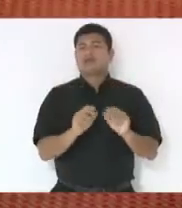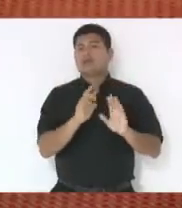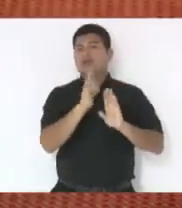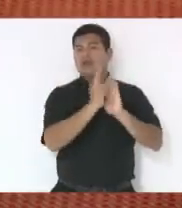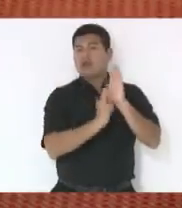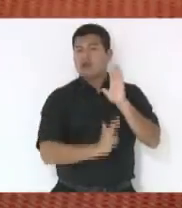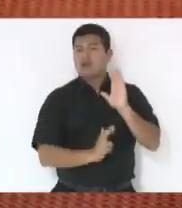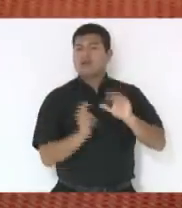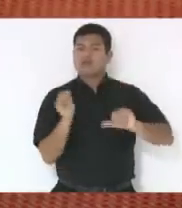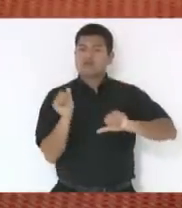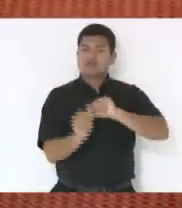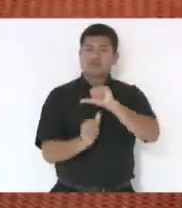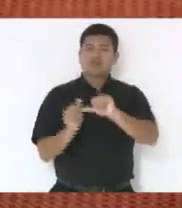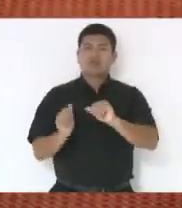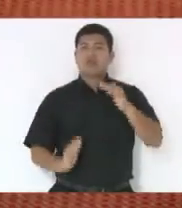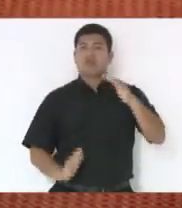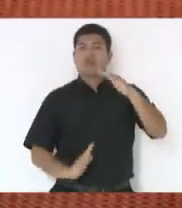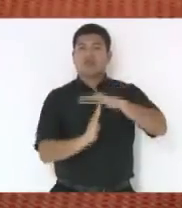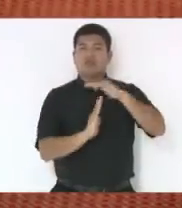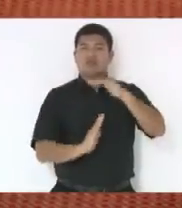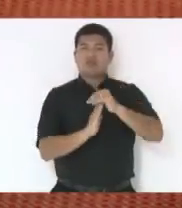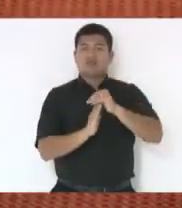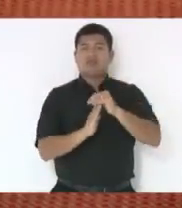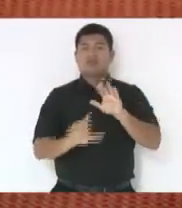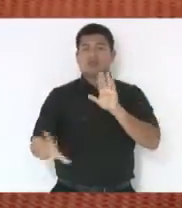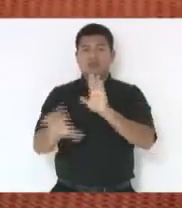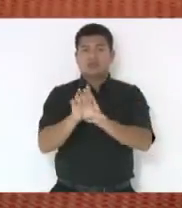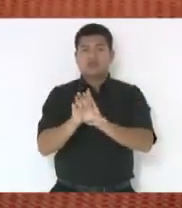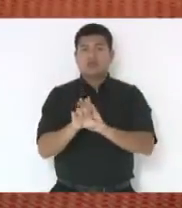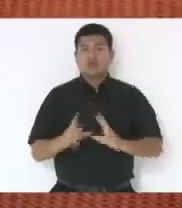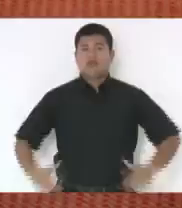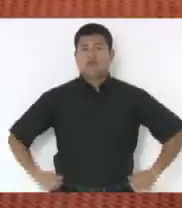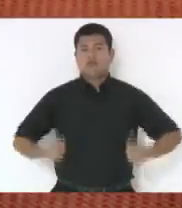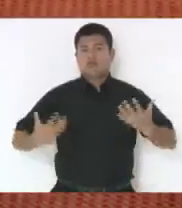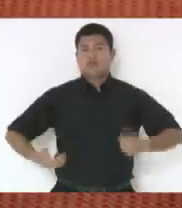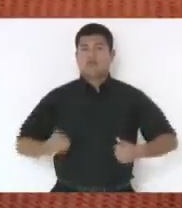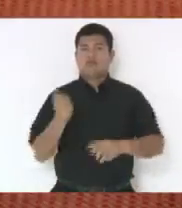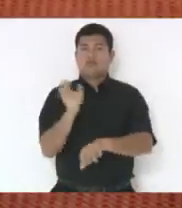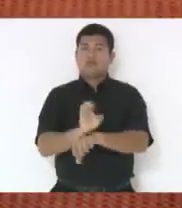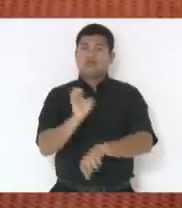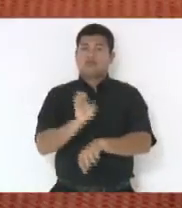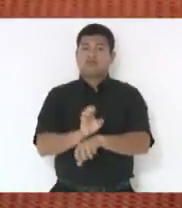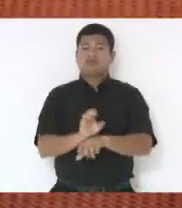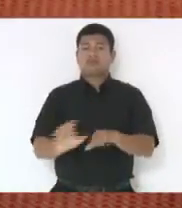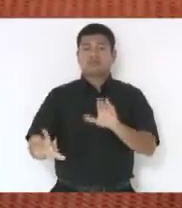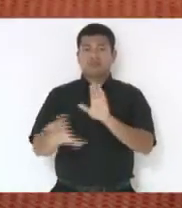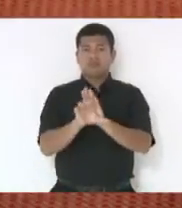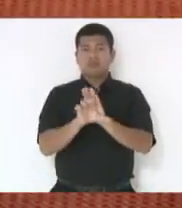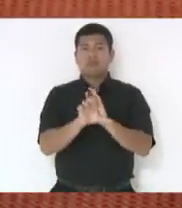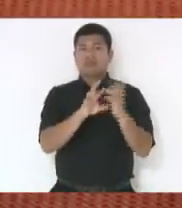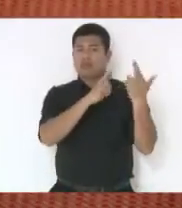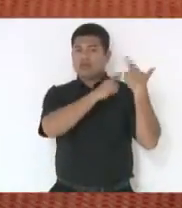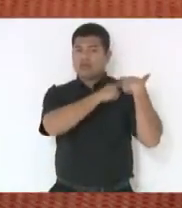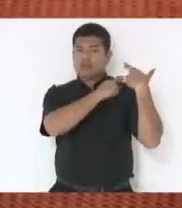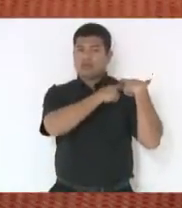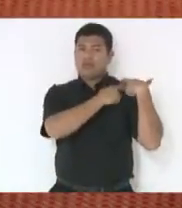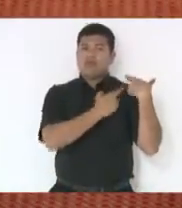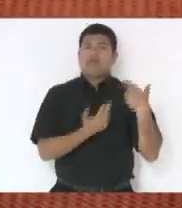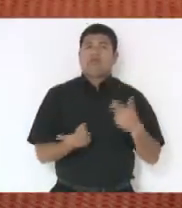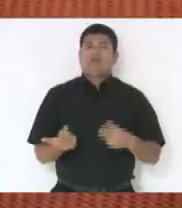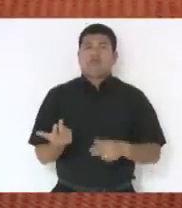dos limites legais de despesa do Estado frente à lei de responsabilidade